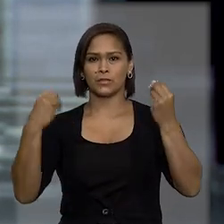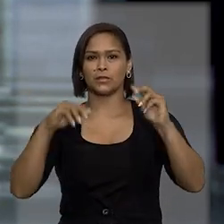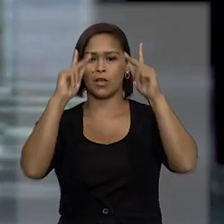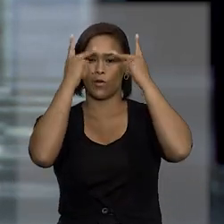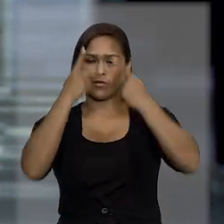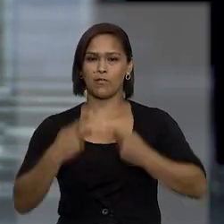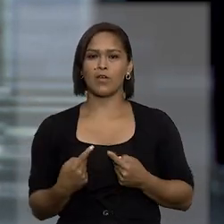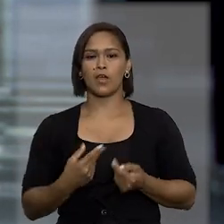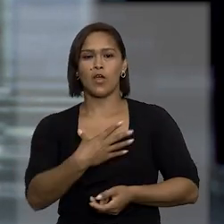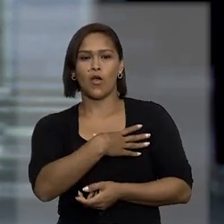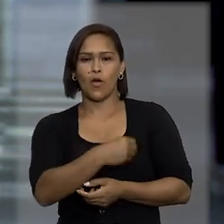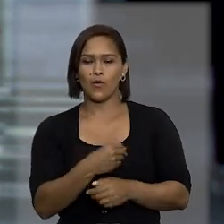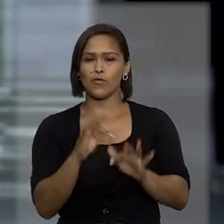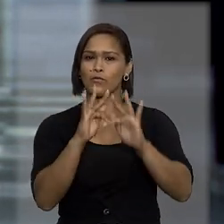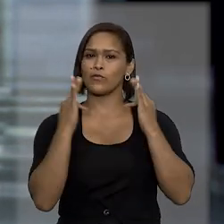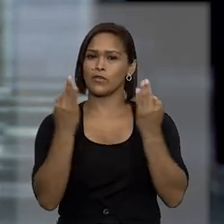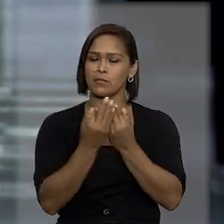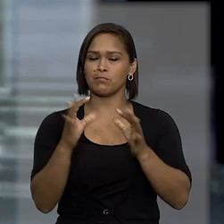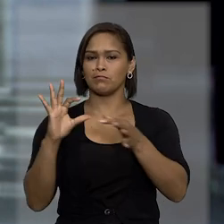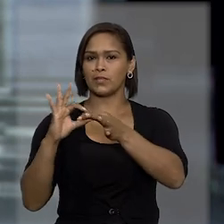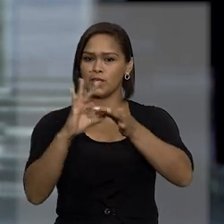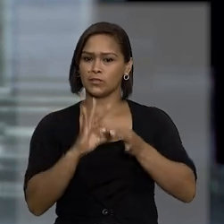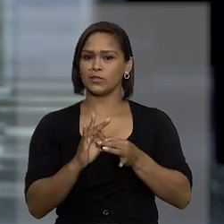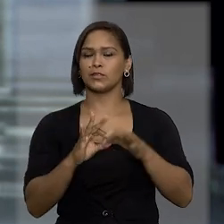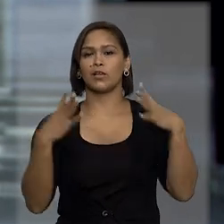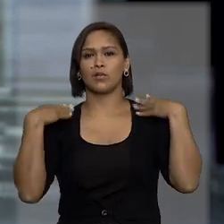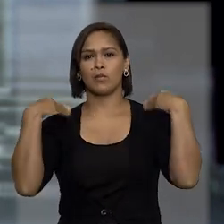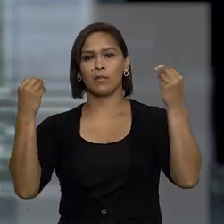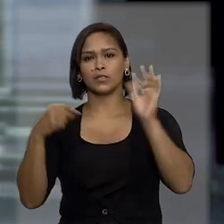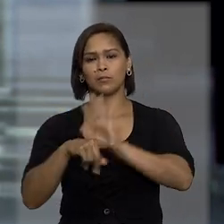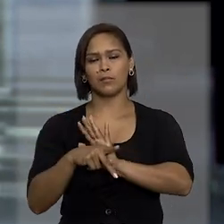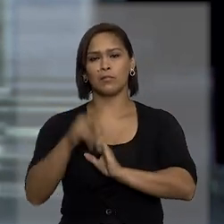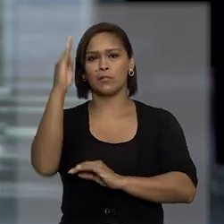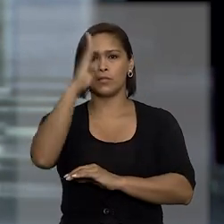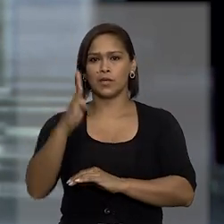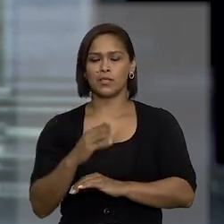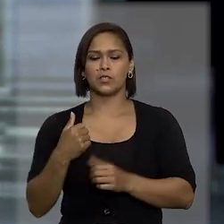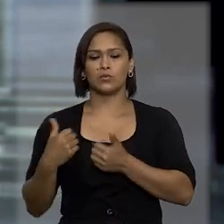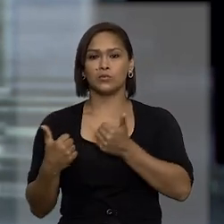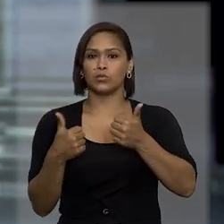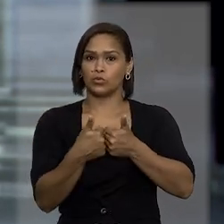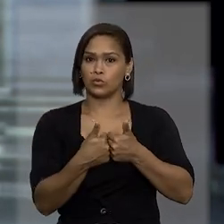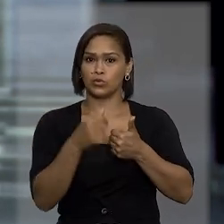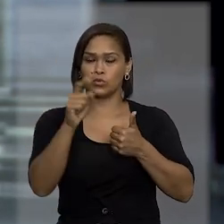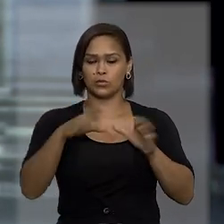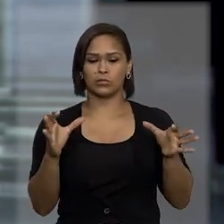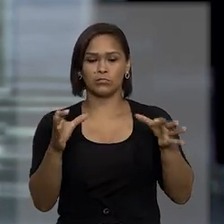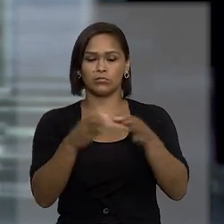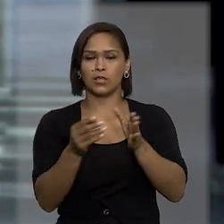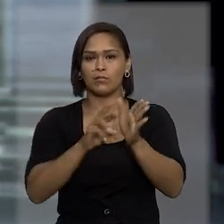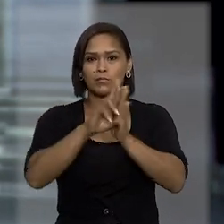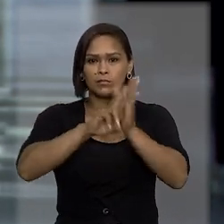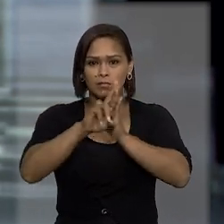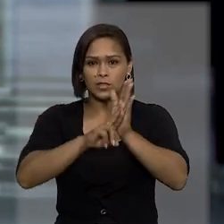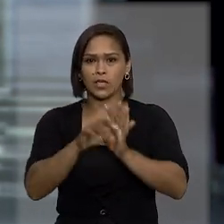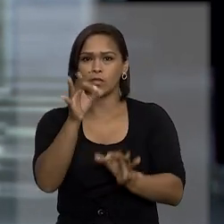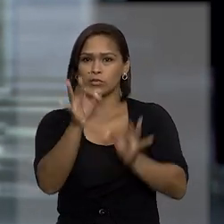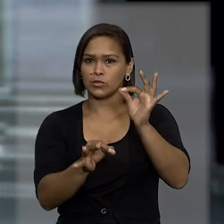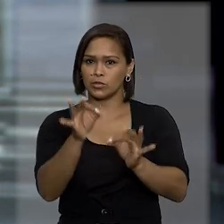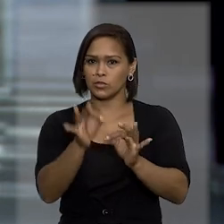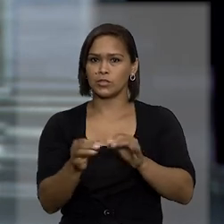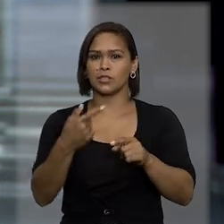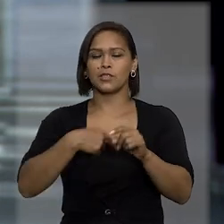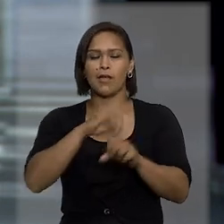ou Filhos e Dependentes da Associação dos Magistrados Brasileiros, em parceria com o Centro de Pesquisas Judiciais,